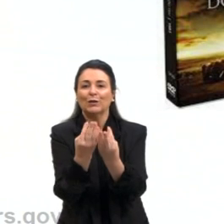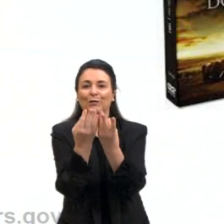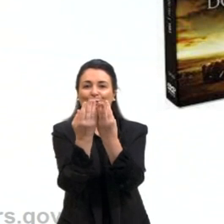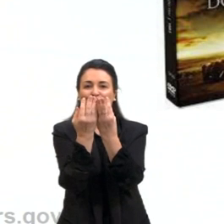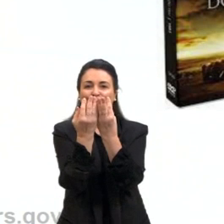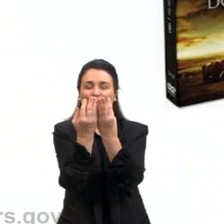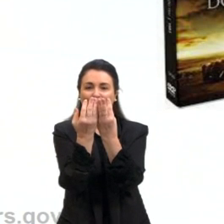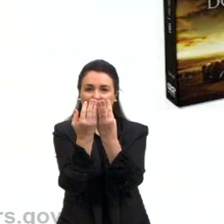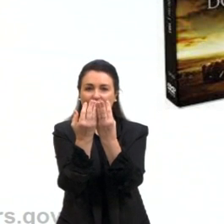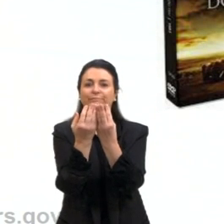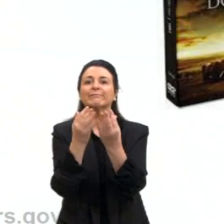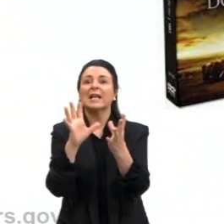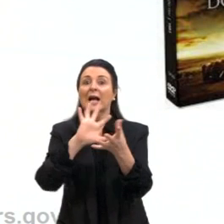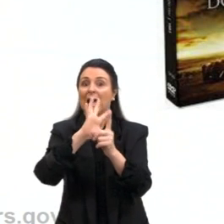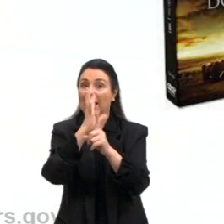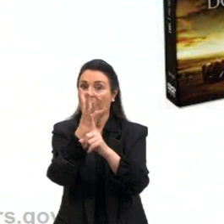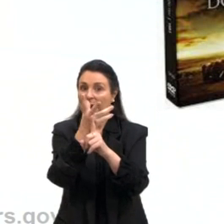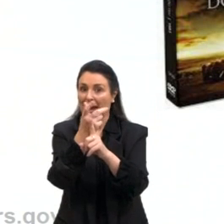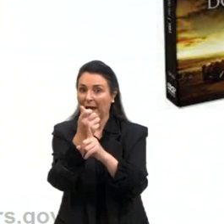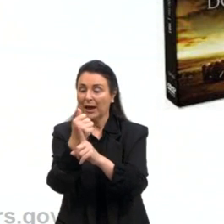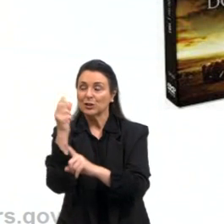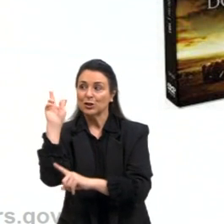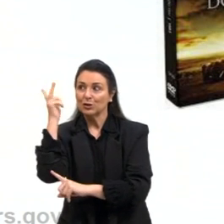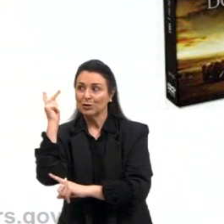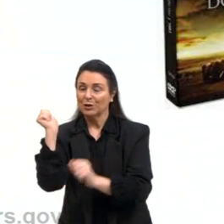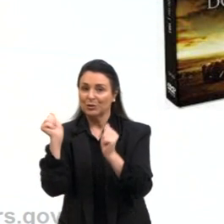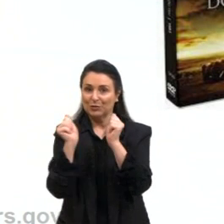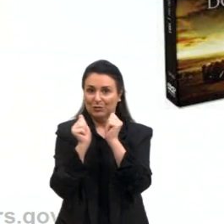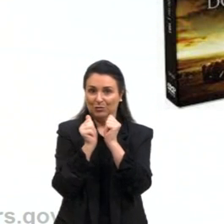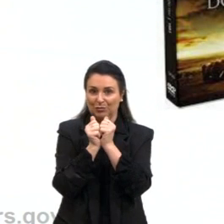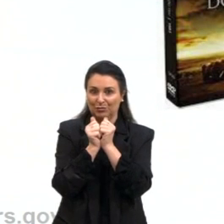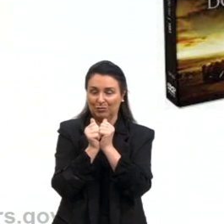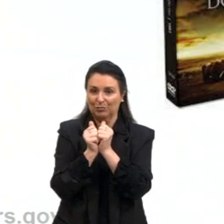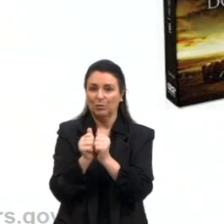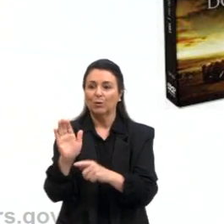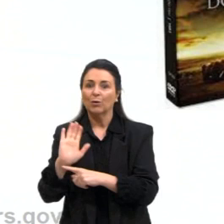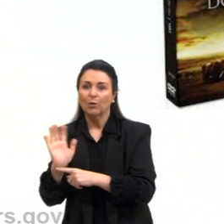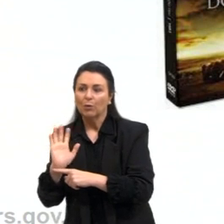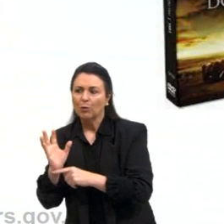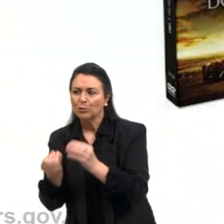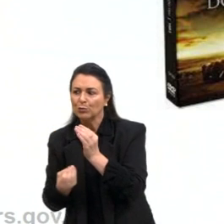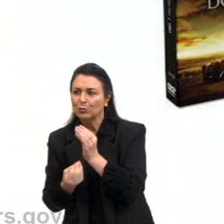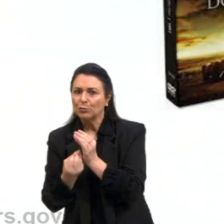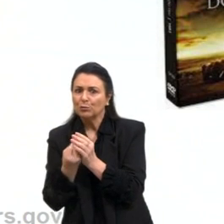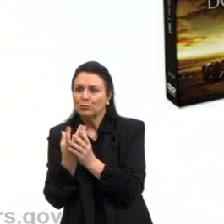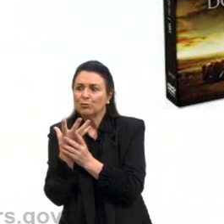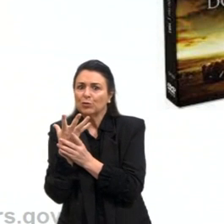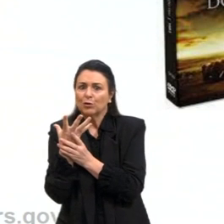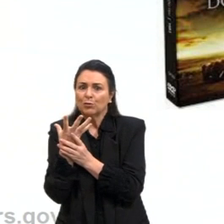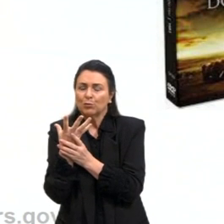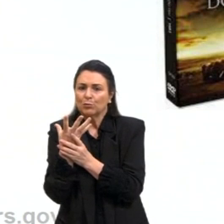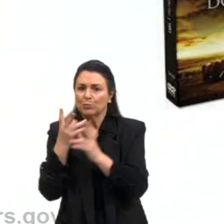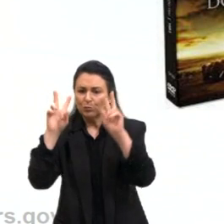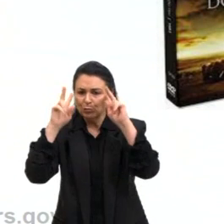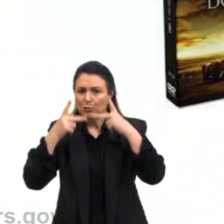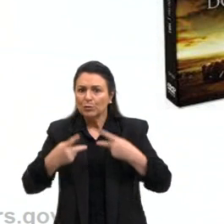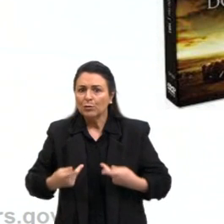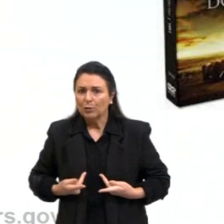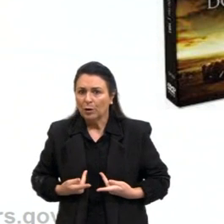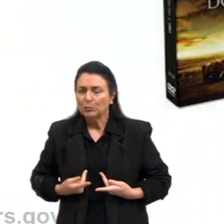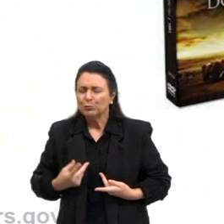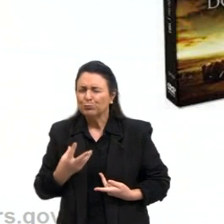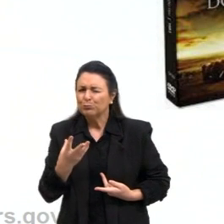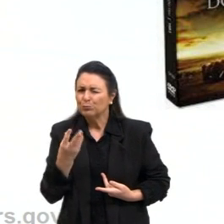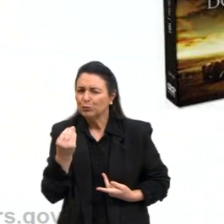quanto na prova de história, um filme que traz um pouco aí do surgimento da história, do surgimento da humanidade, muito